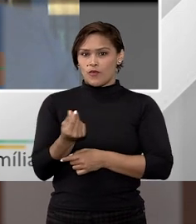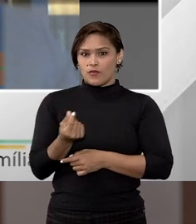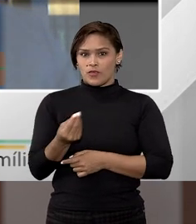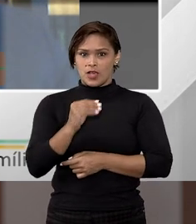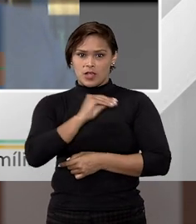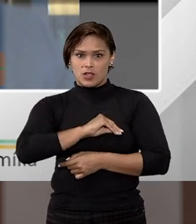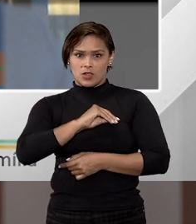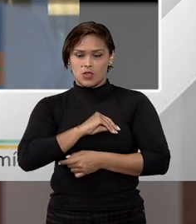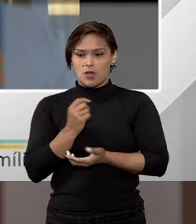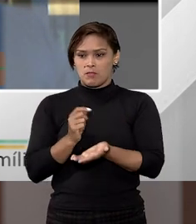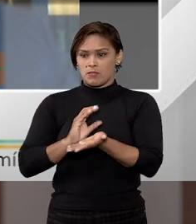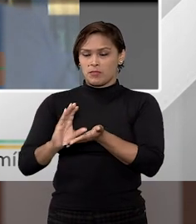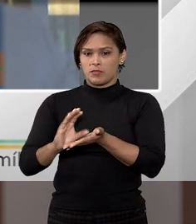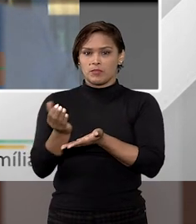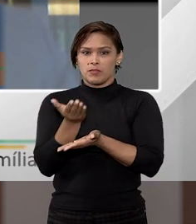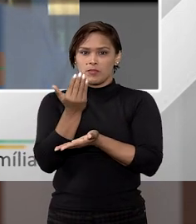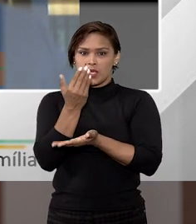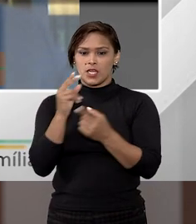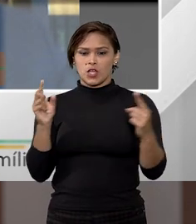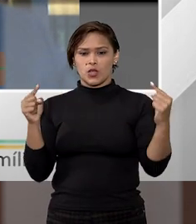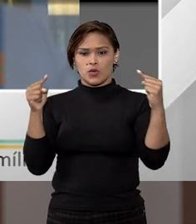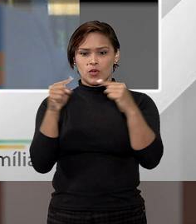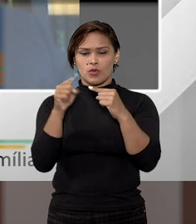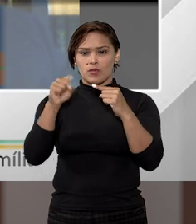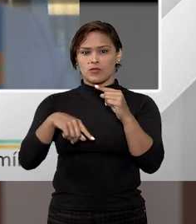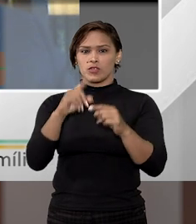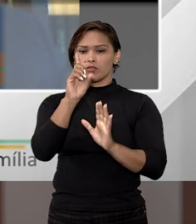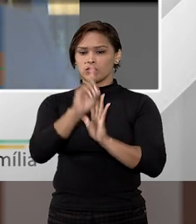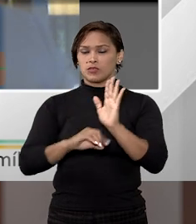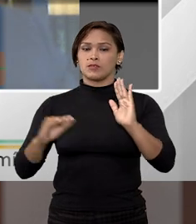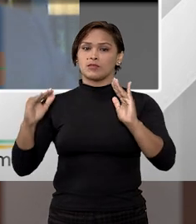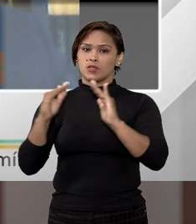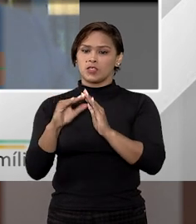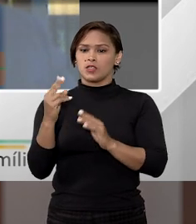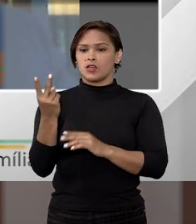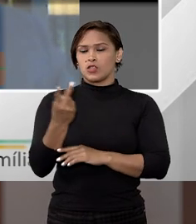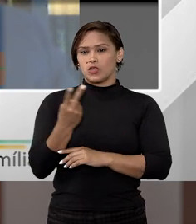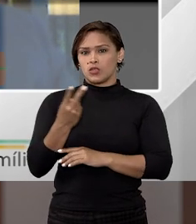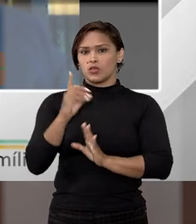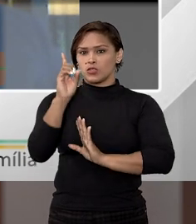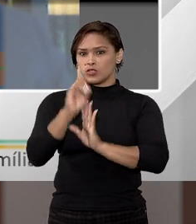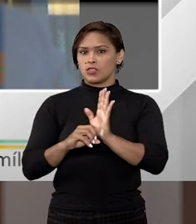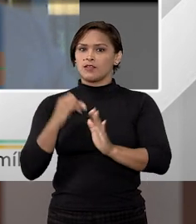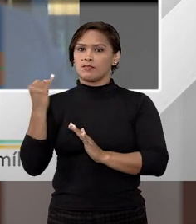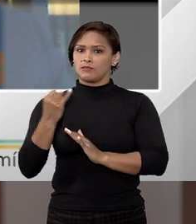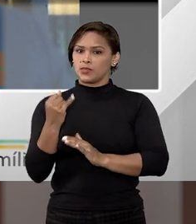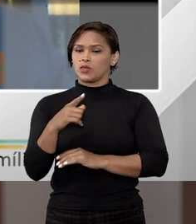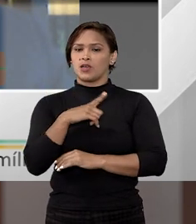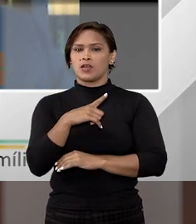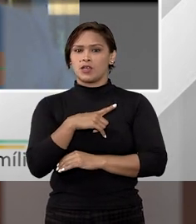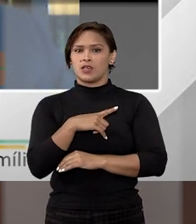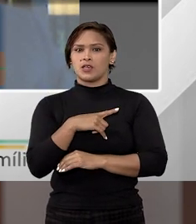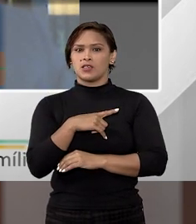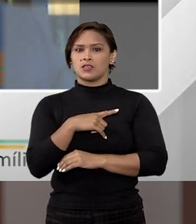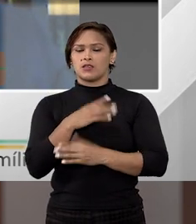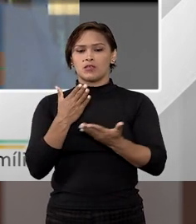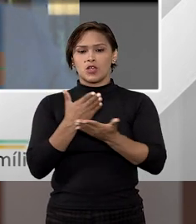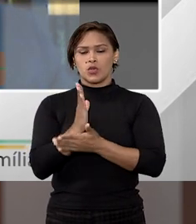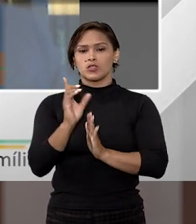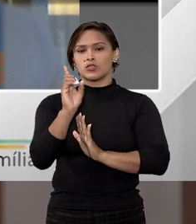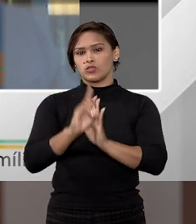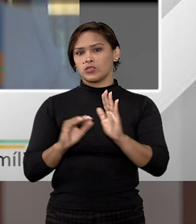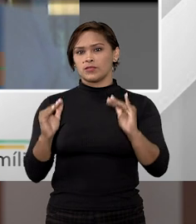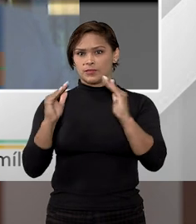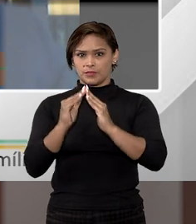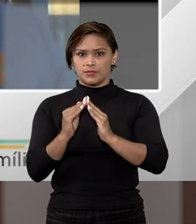alimentar entrando em conflito com o direito à moradia, por se tratar de dois direitos fundamentais, acaba havendo uma concessão do